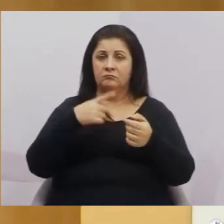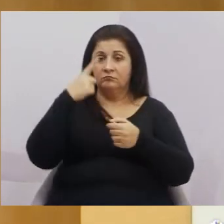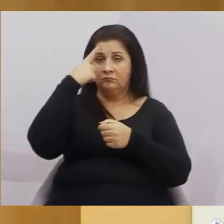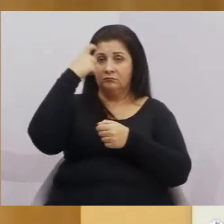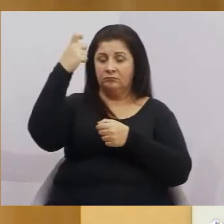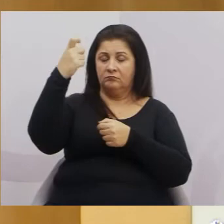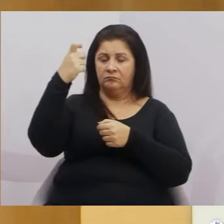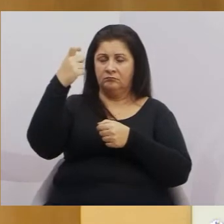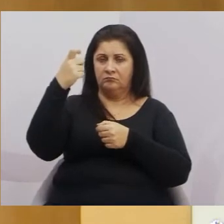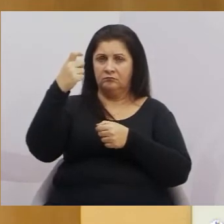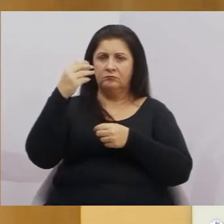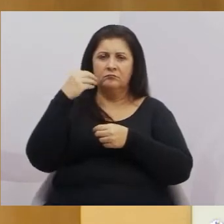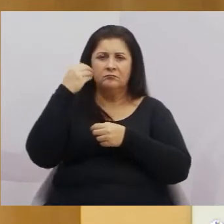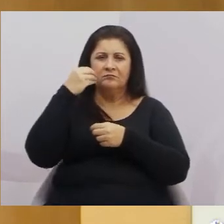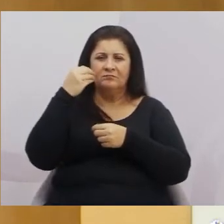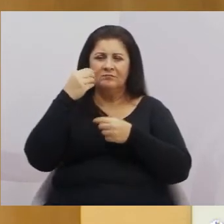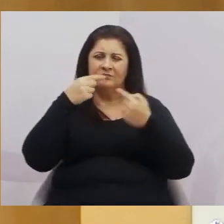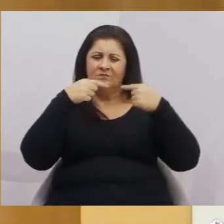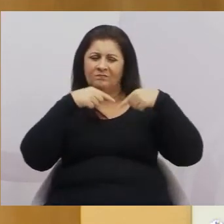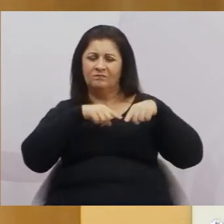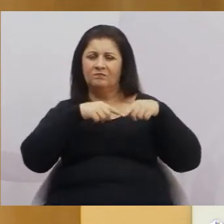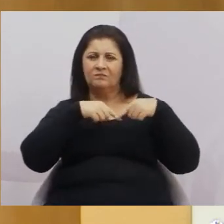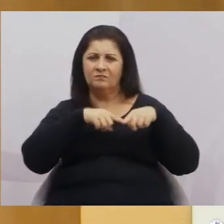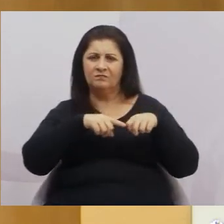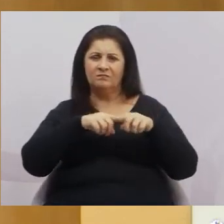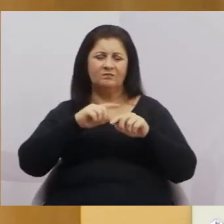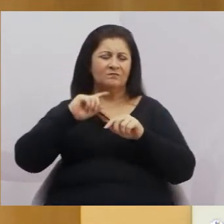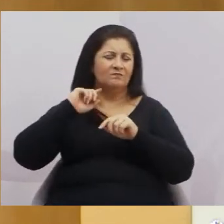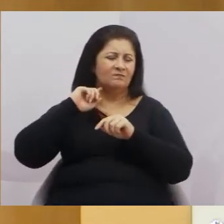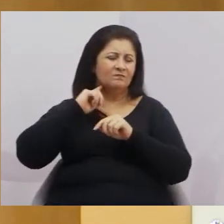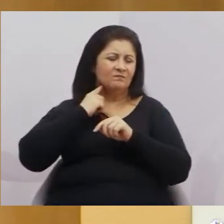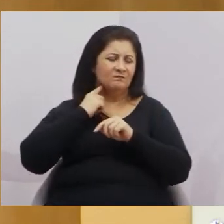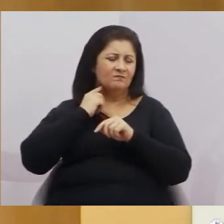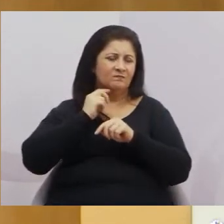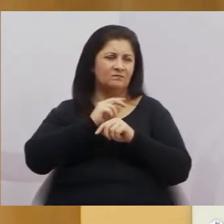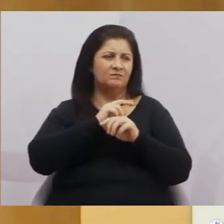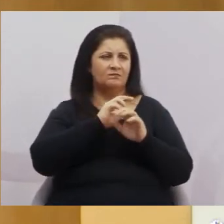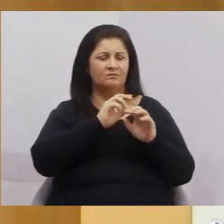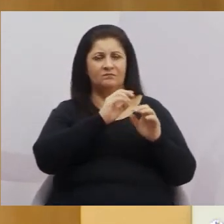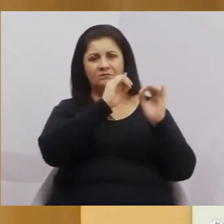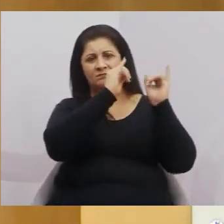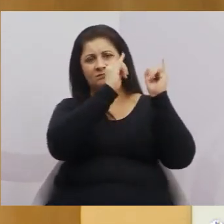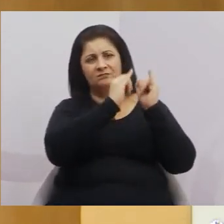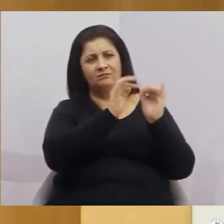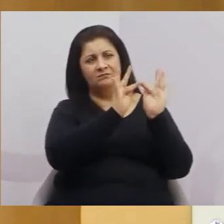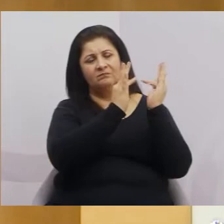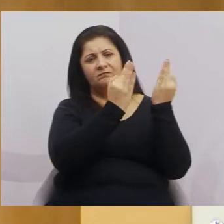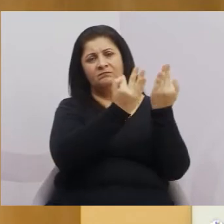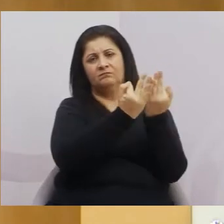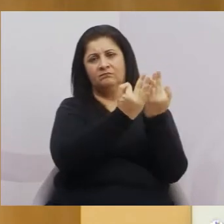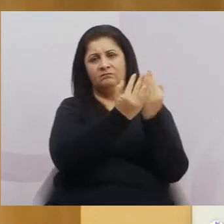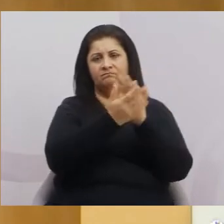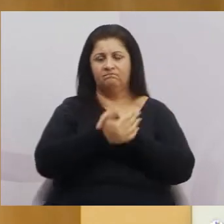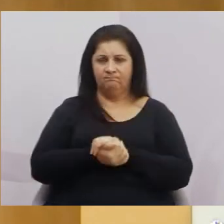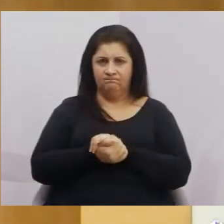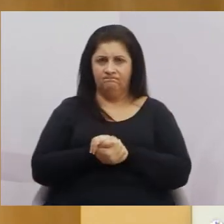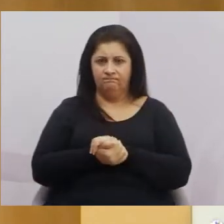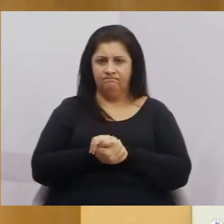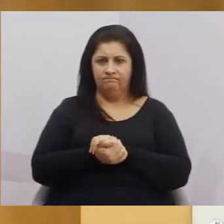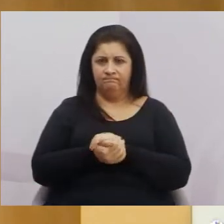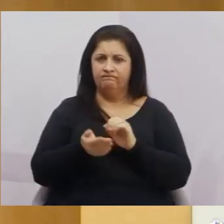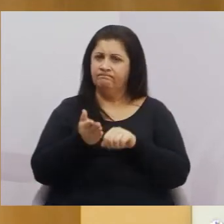manchar, manchar a família brasileira. Recentemente, tivemos aí